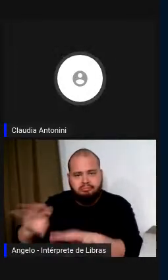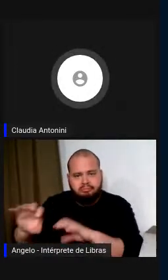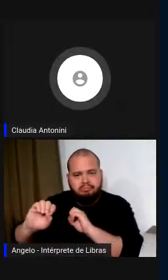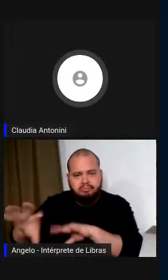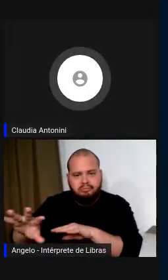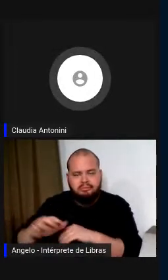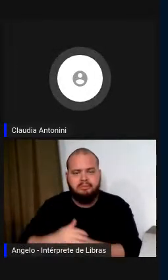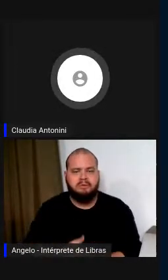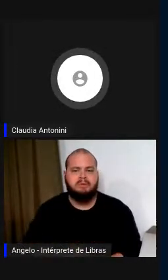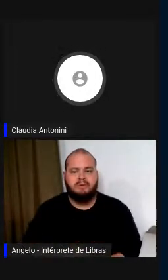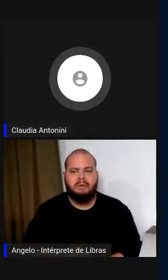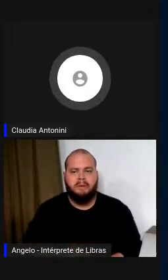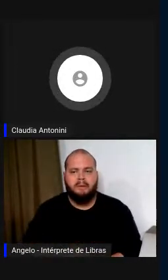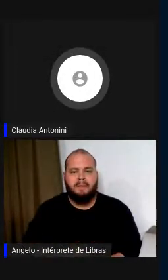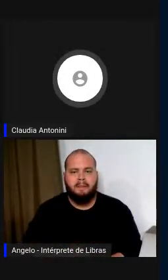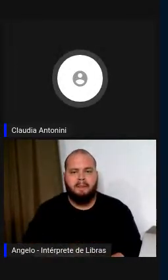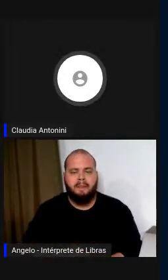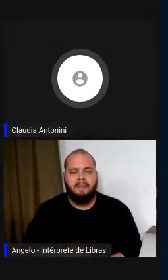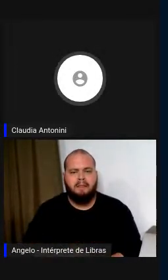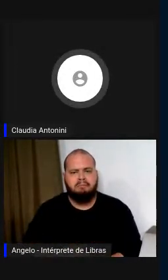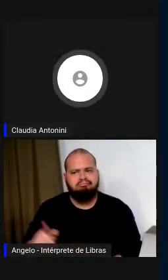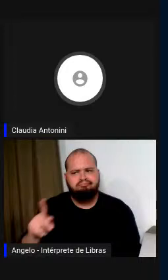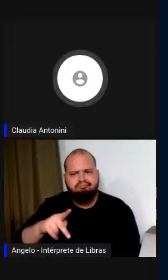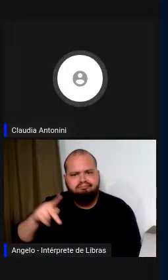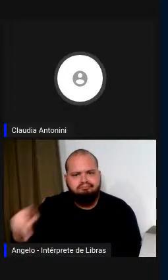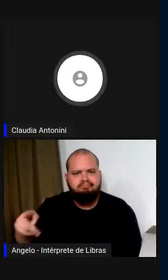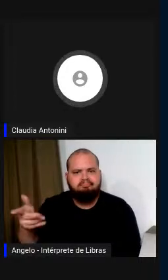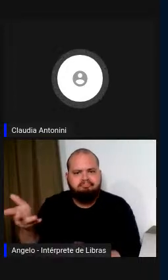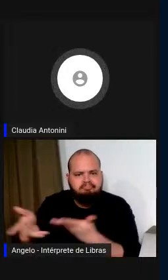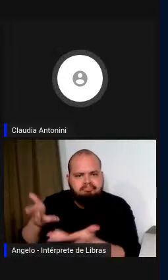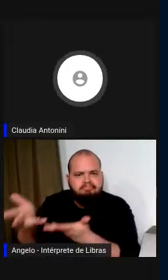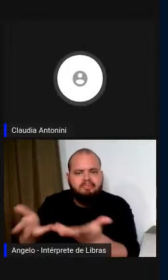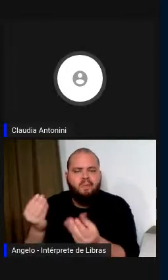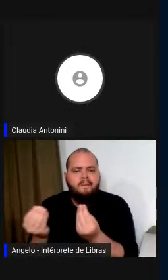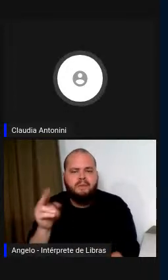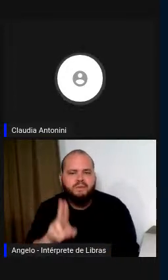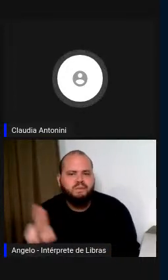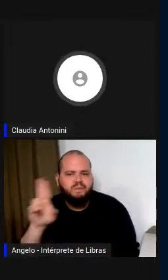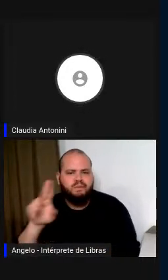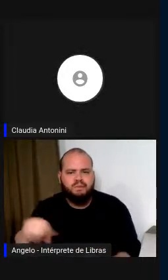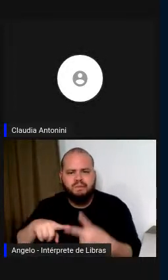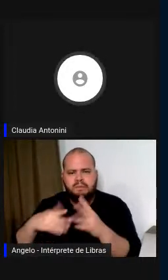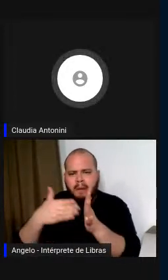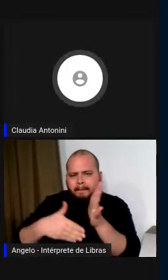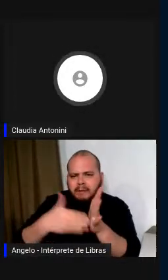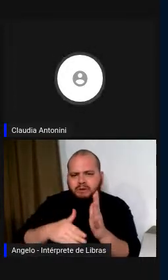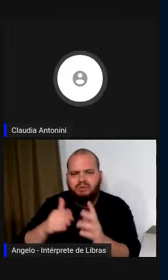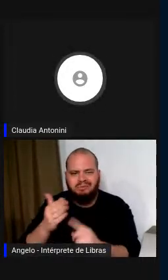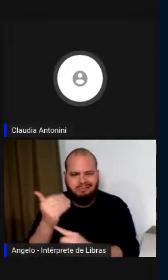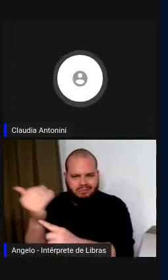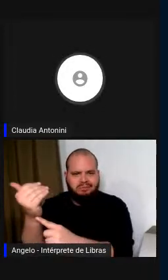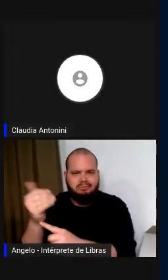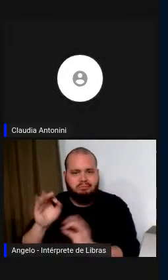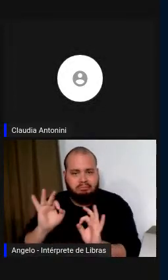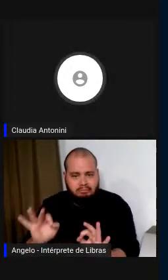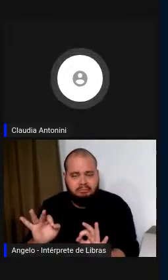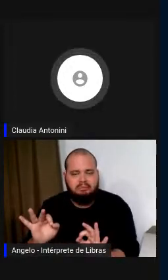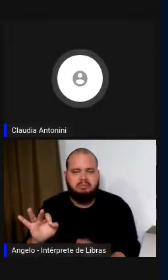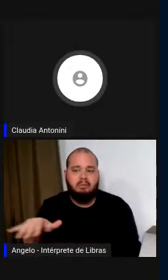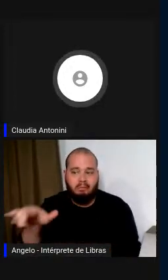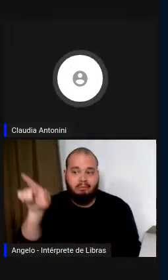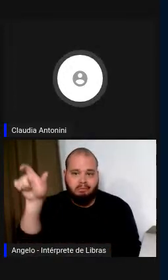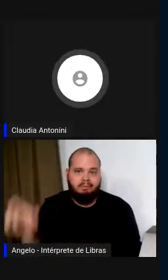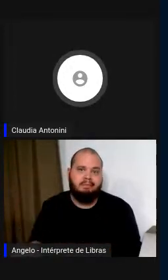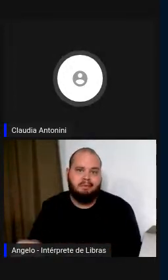que ensina o uso e os limites e potenciais dessas tecnologias? Esta é uma figura que